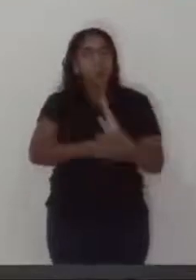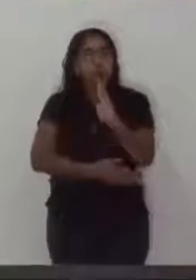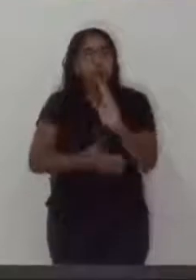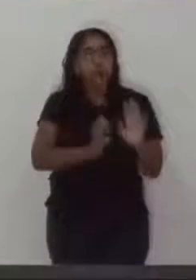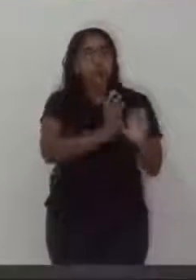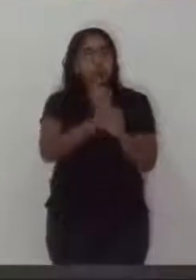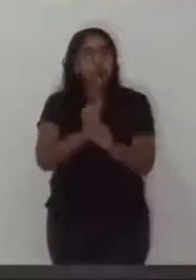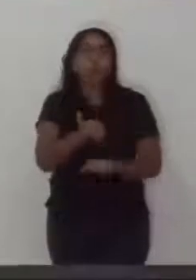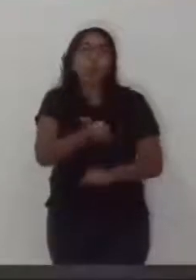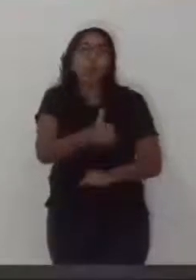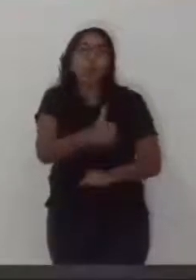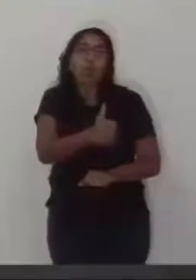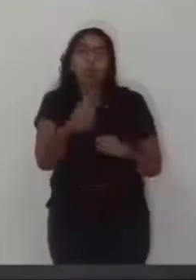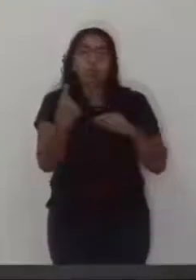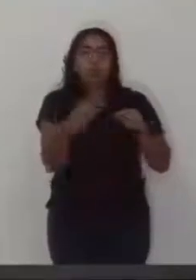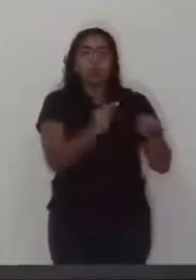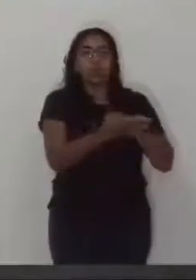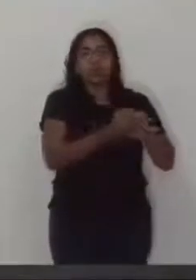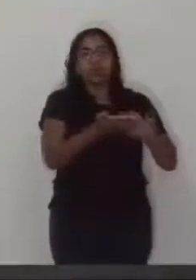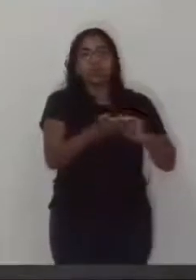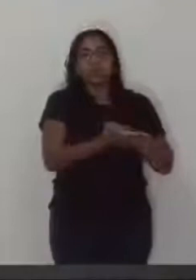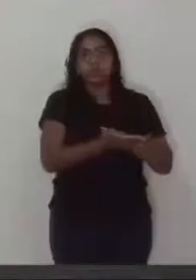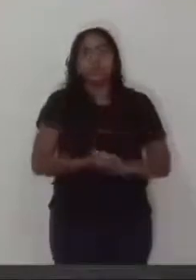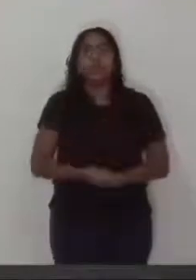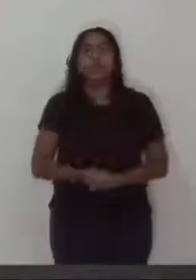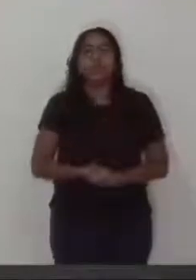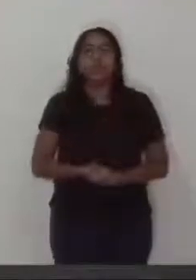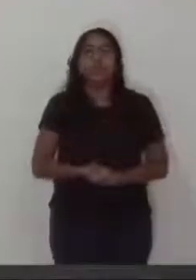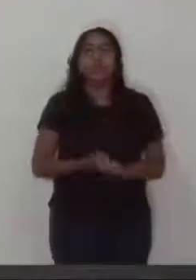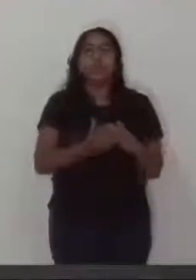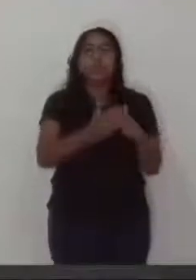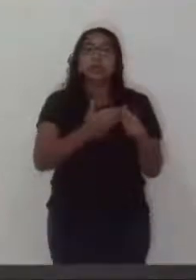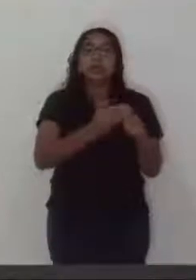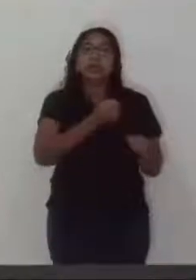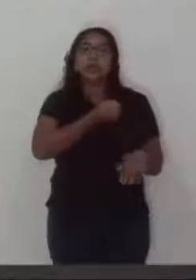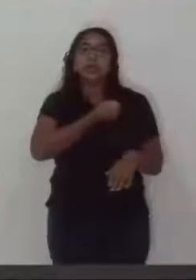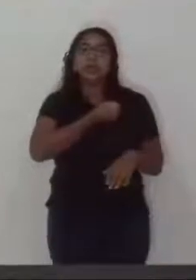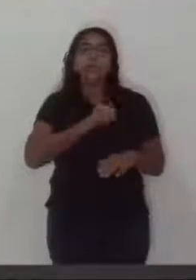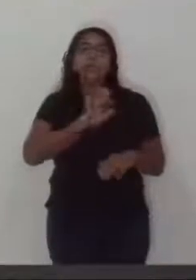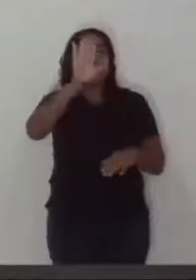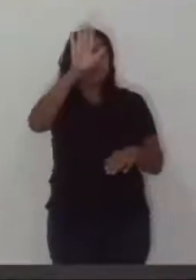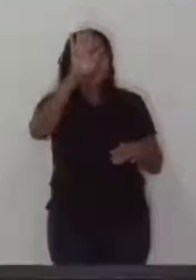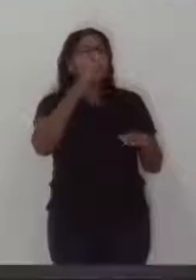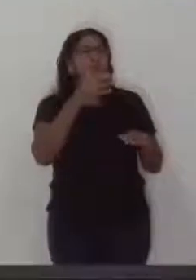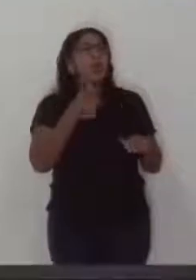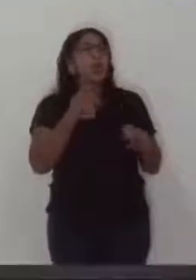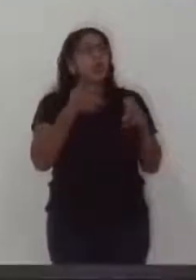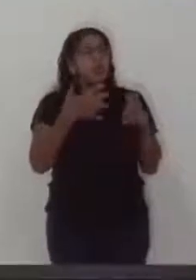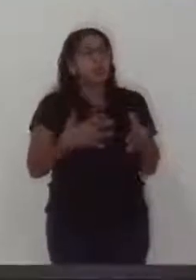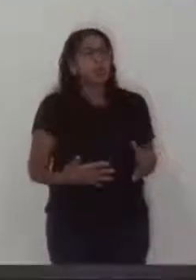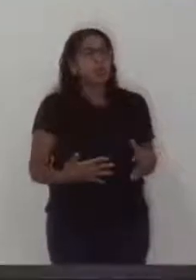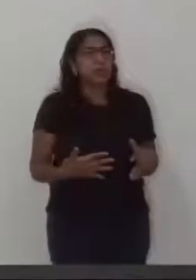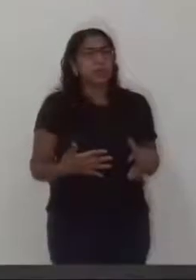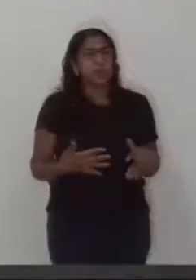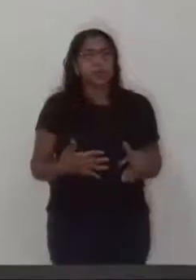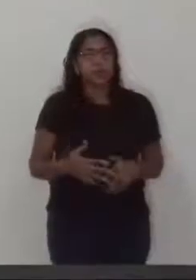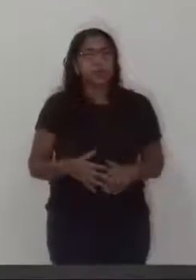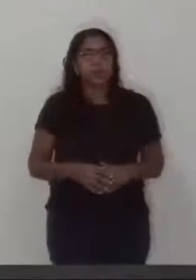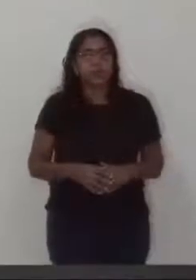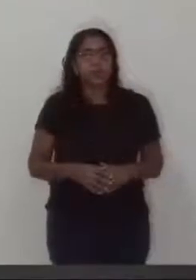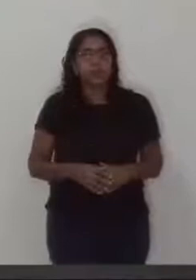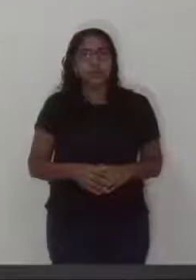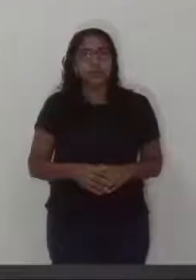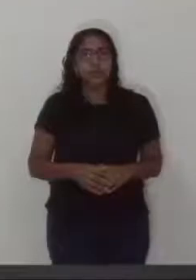11 votos favoráveis e nenhum em contrário. Requerimento número 8. Presidente, gostaria de justificar meu voto. Não